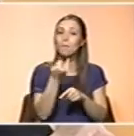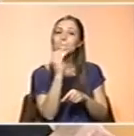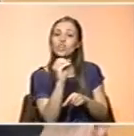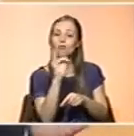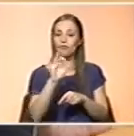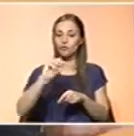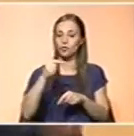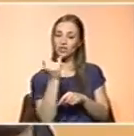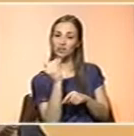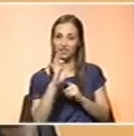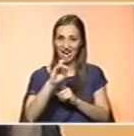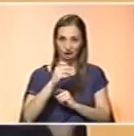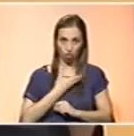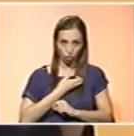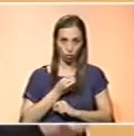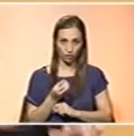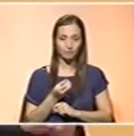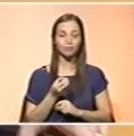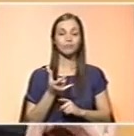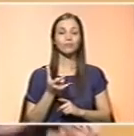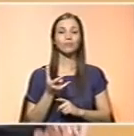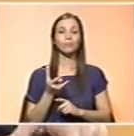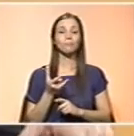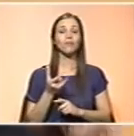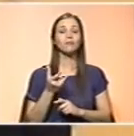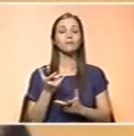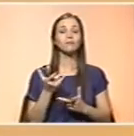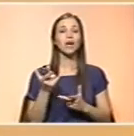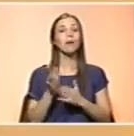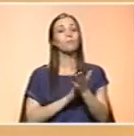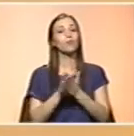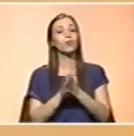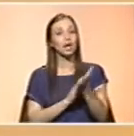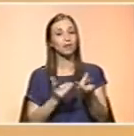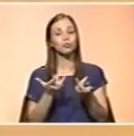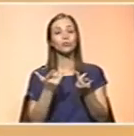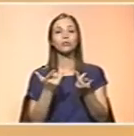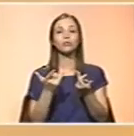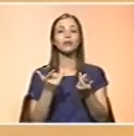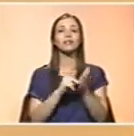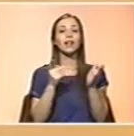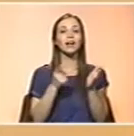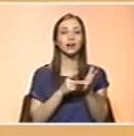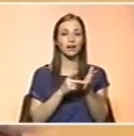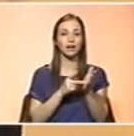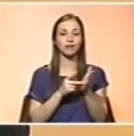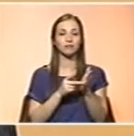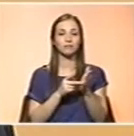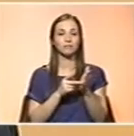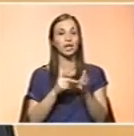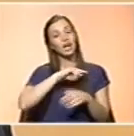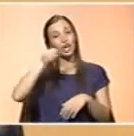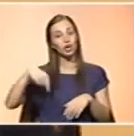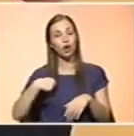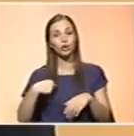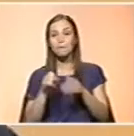população, não utilizando a estratégia da biodisponibilidade, mas utilizando a estratégia da tal hibridação convencional, em que nós cruzamos